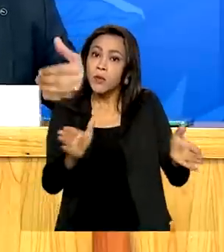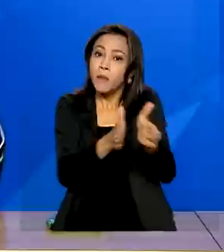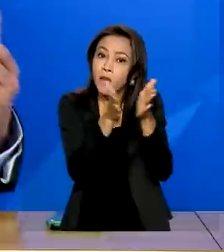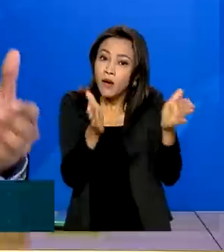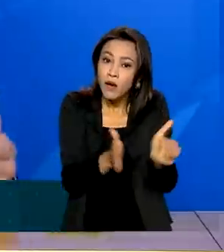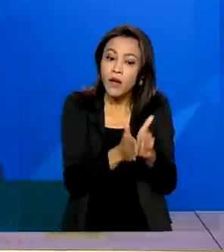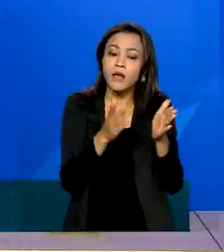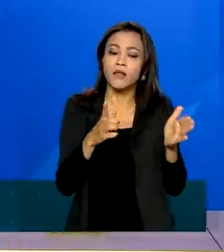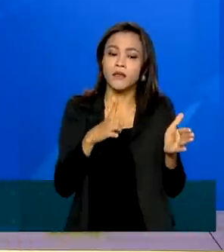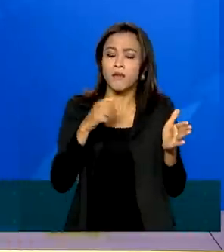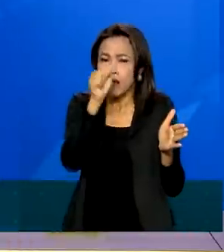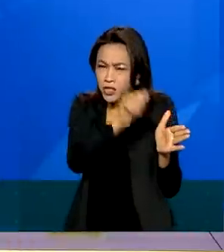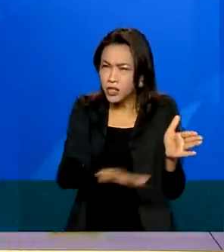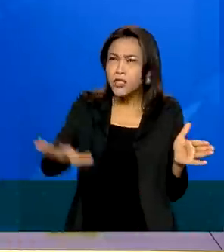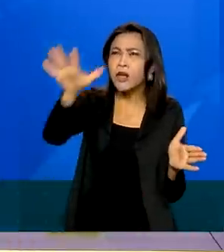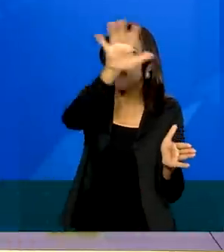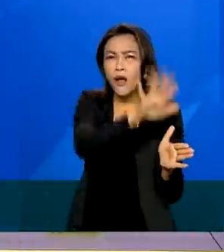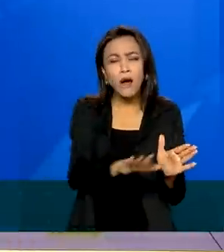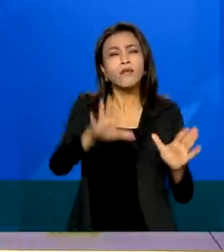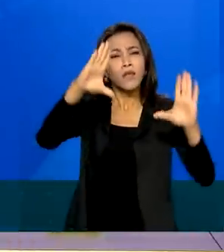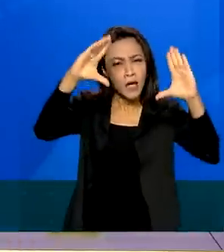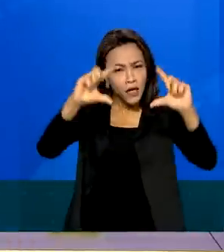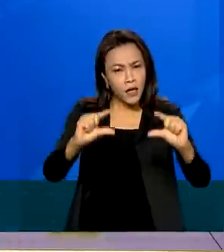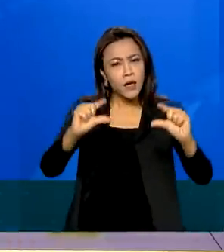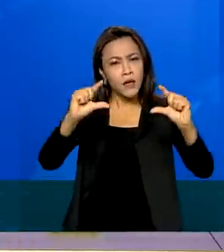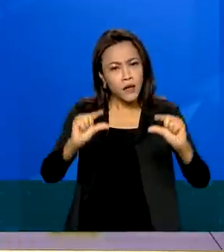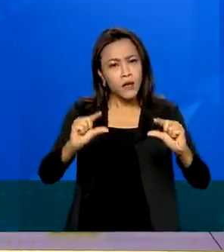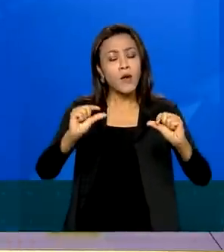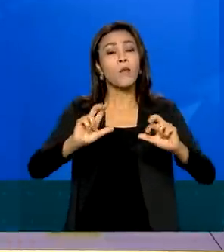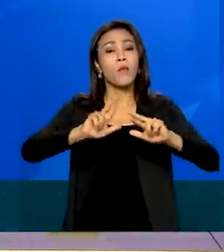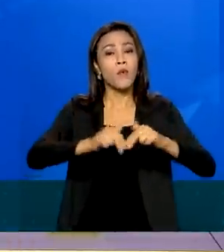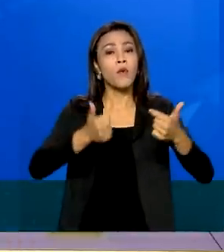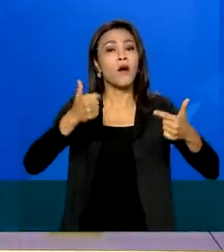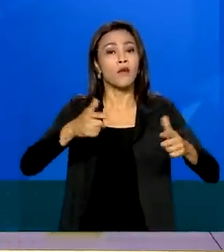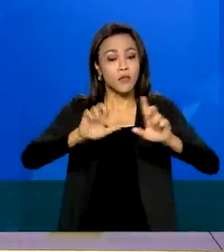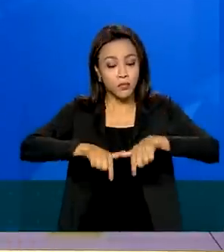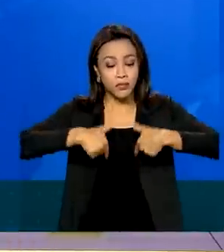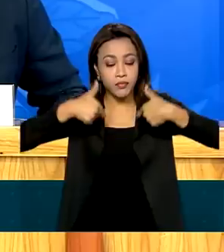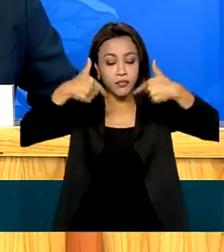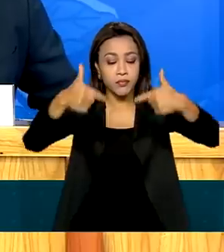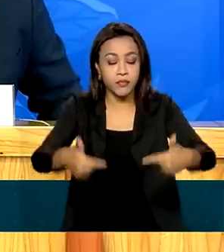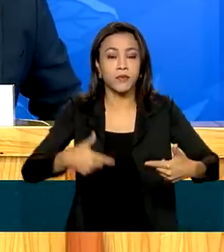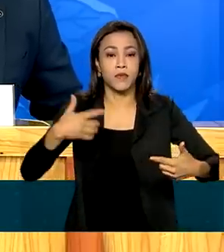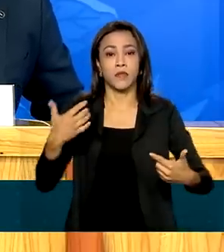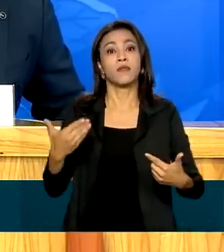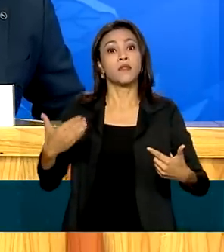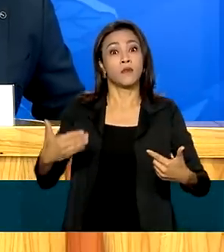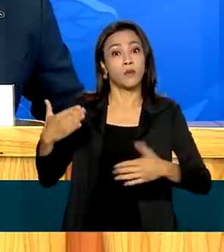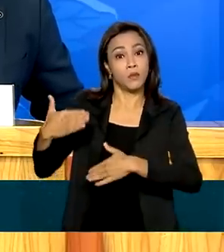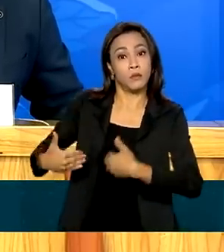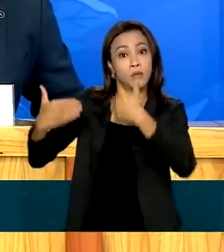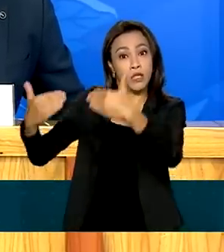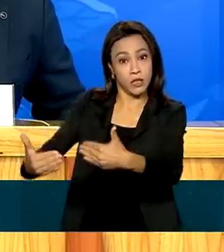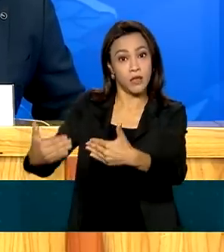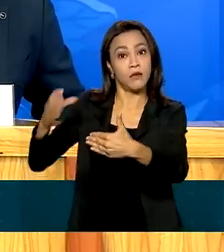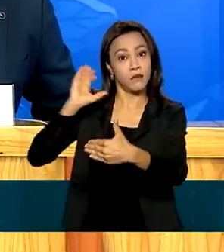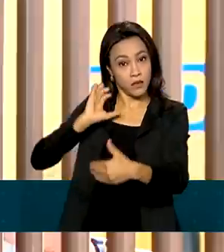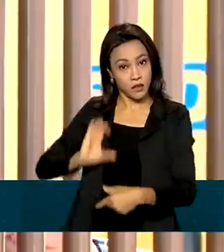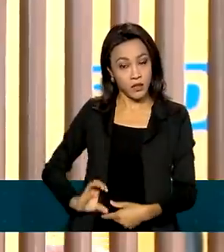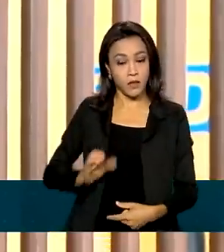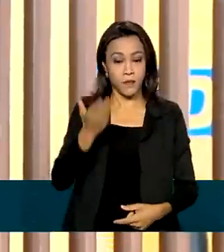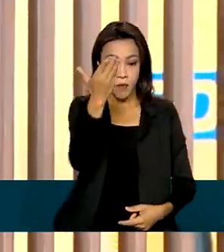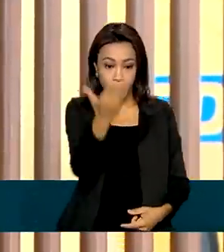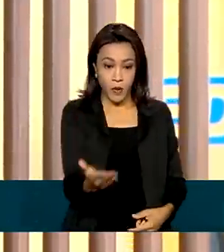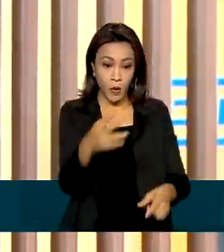geral, você tem uma queda generalizada na pobreza por conta das ações do Ministério da Cidadania. Ainda segundo o presidente do IPEA,